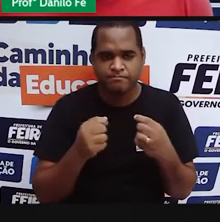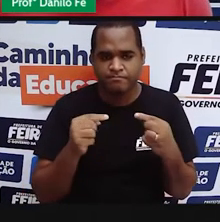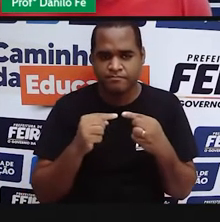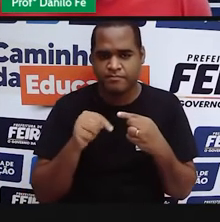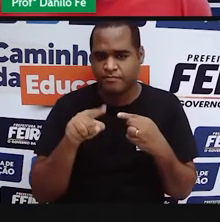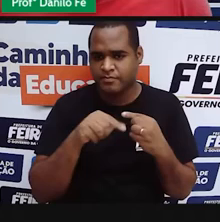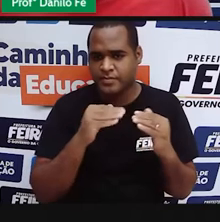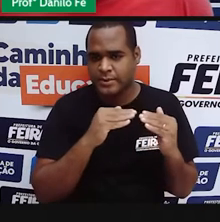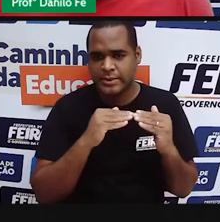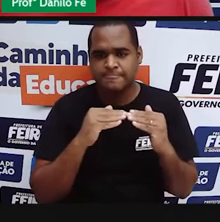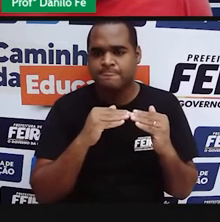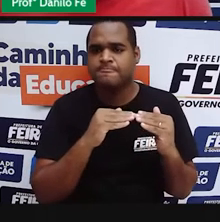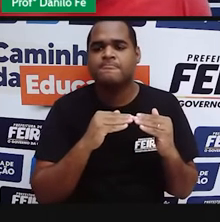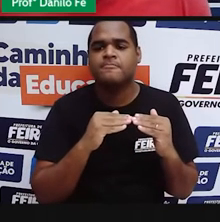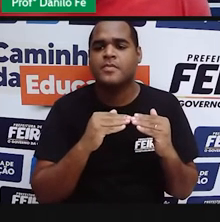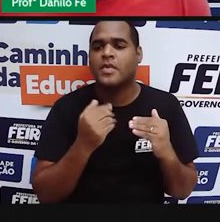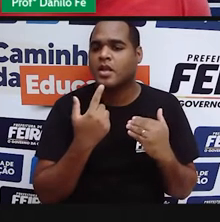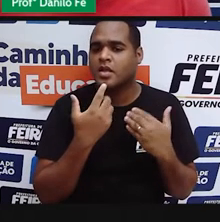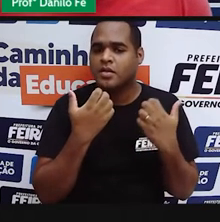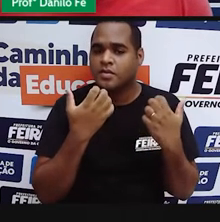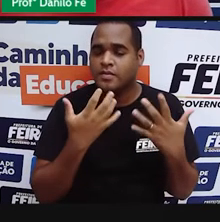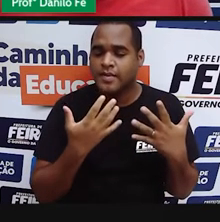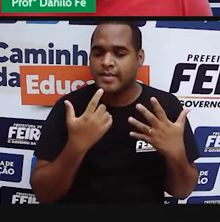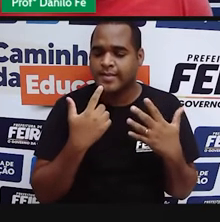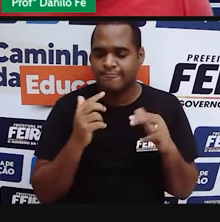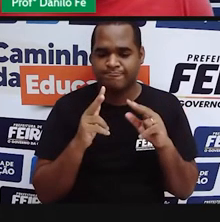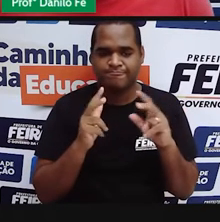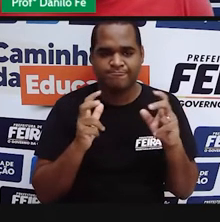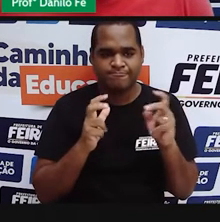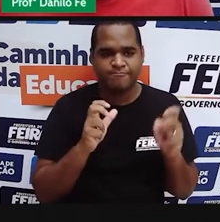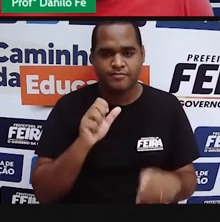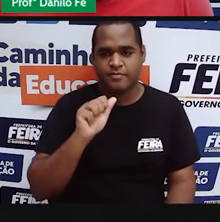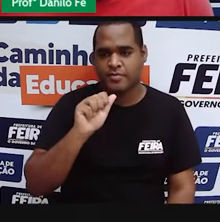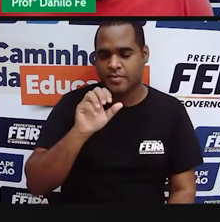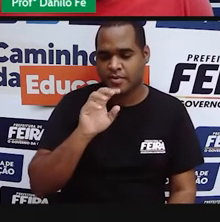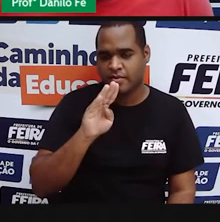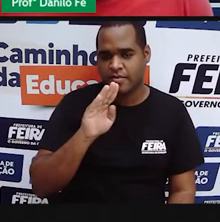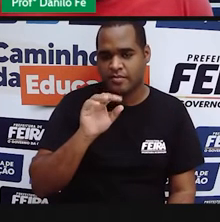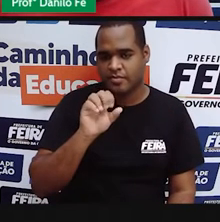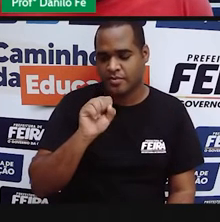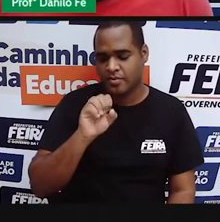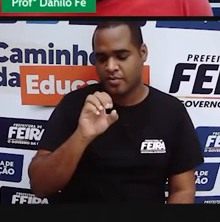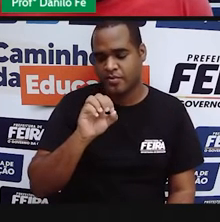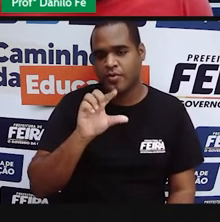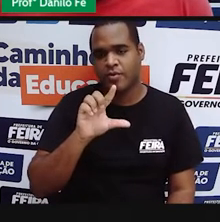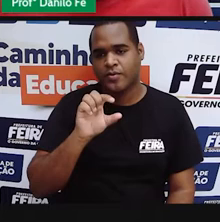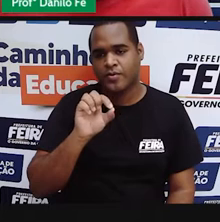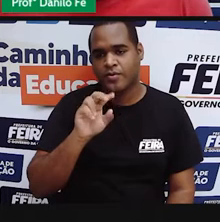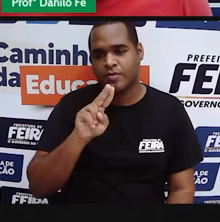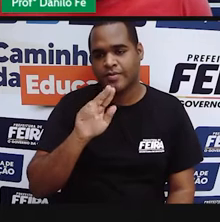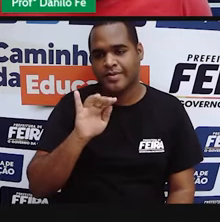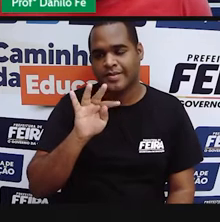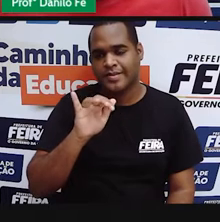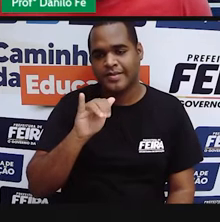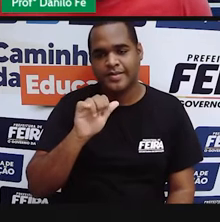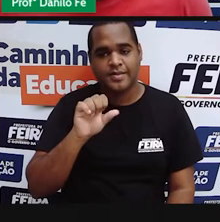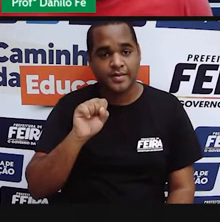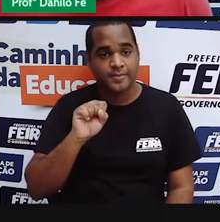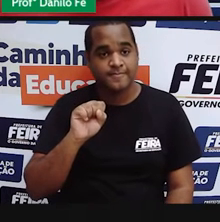só essa expressão já exclui a gente um pouco sobre